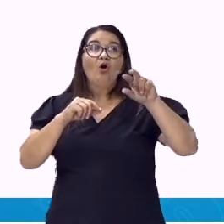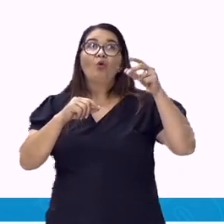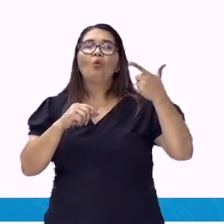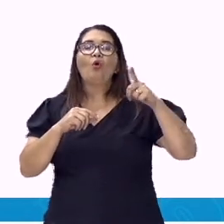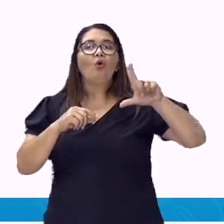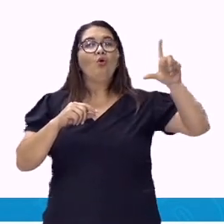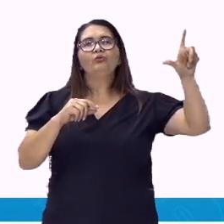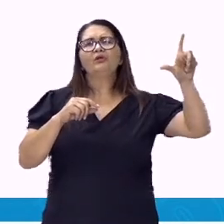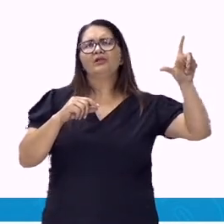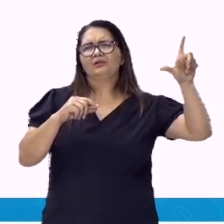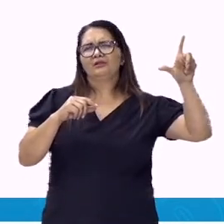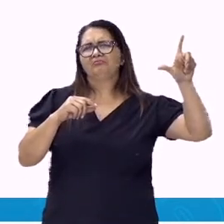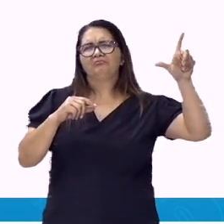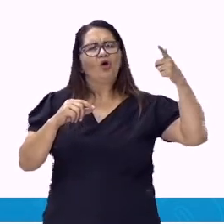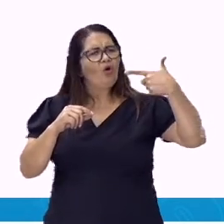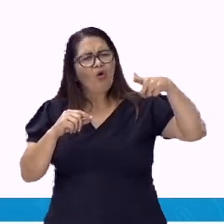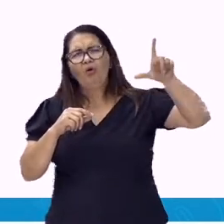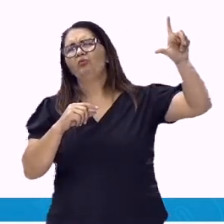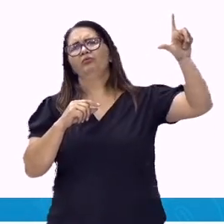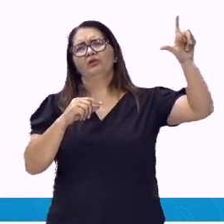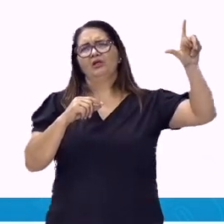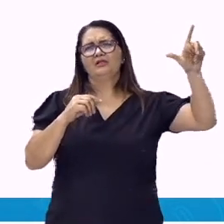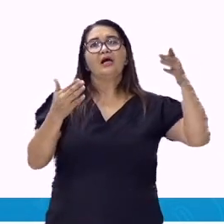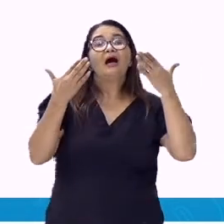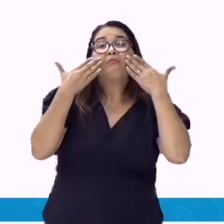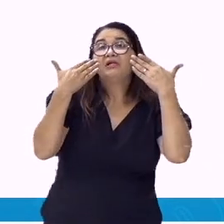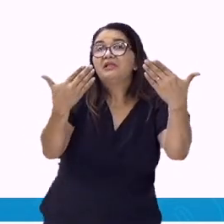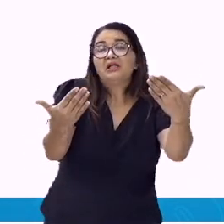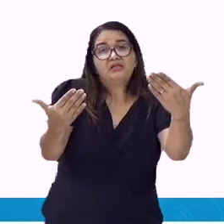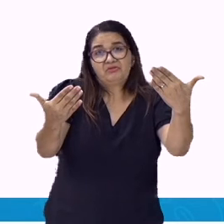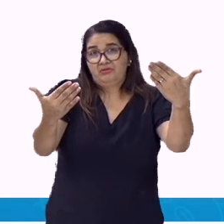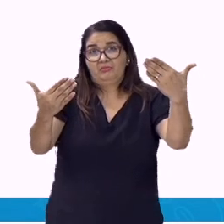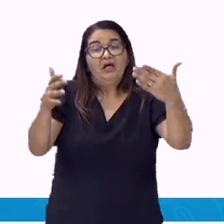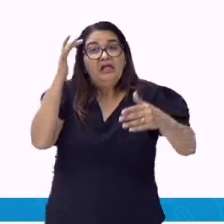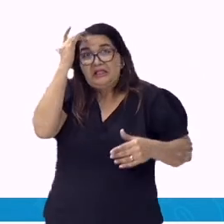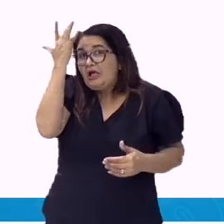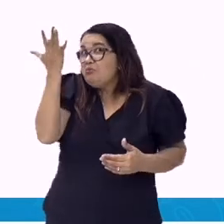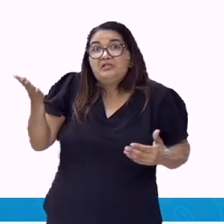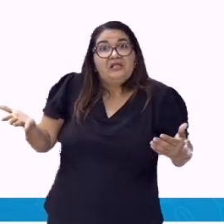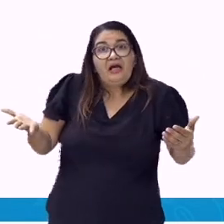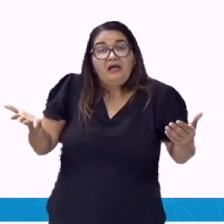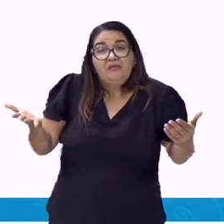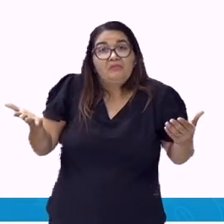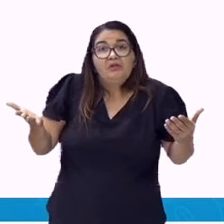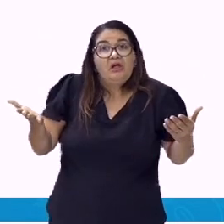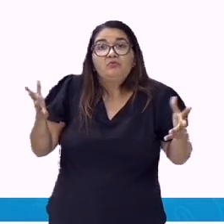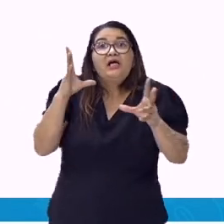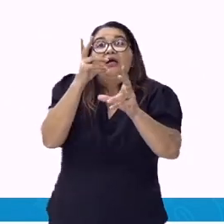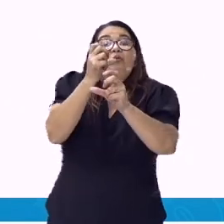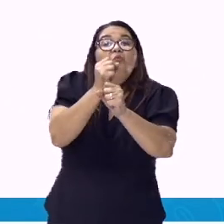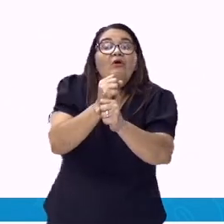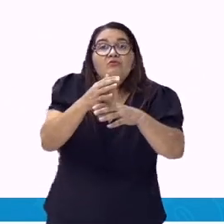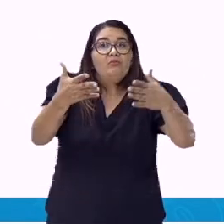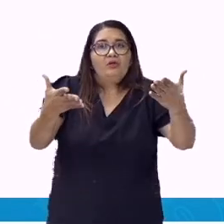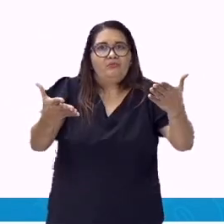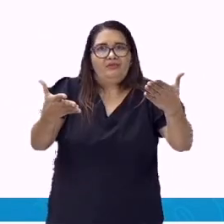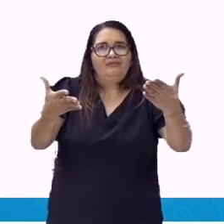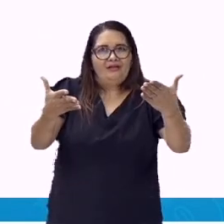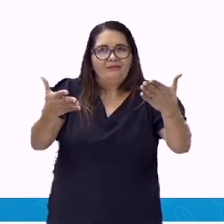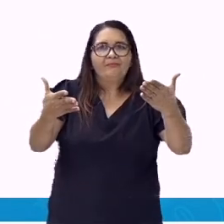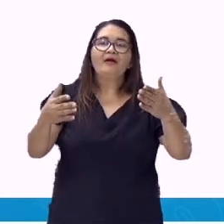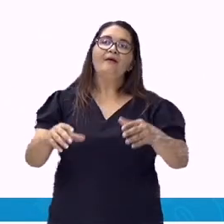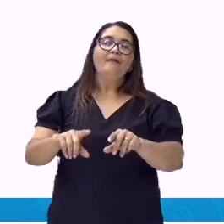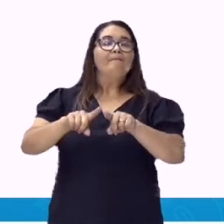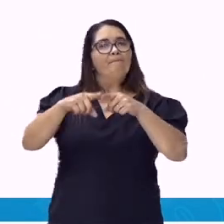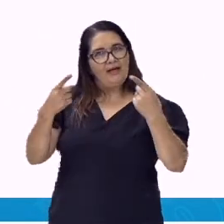quantas apresentações serão. São tantas opções de sorvete, tantas, nós não conseguimos identificar